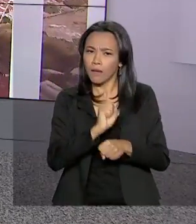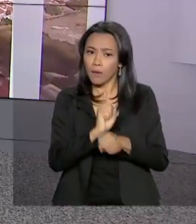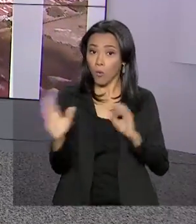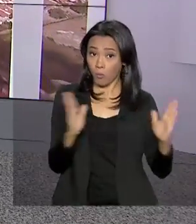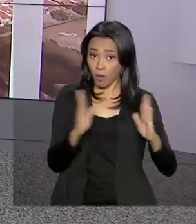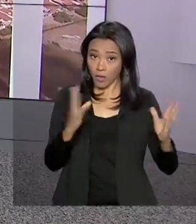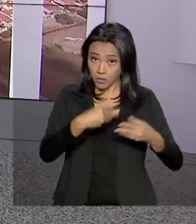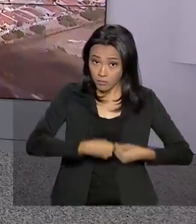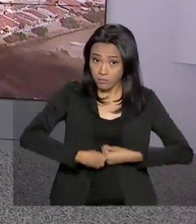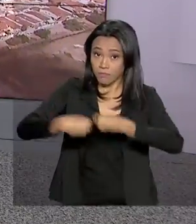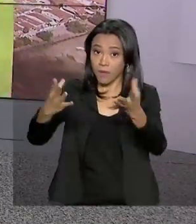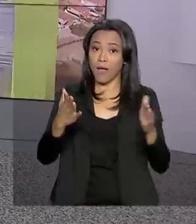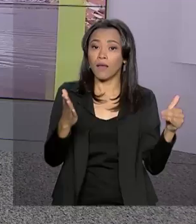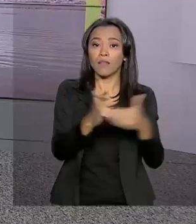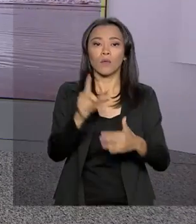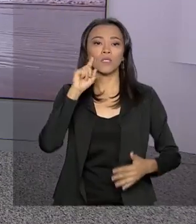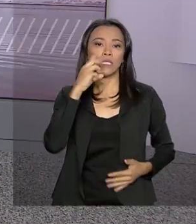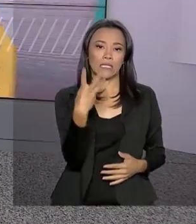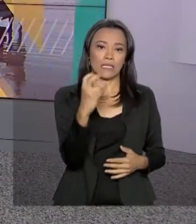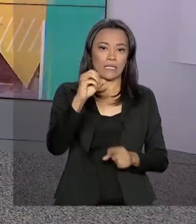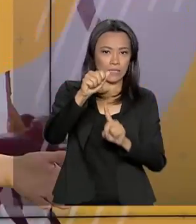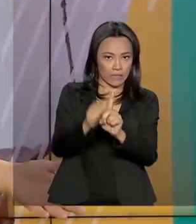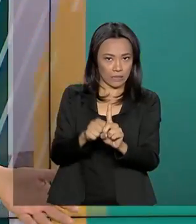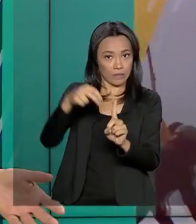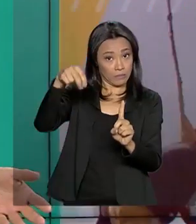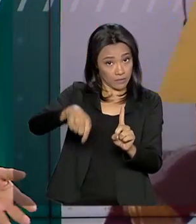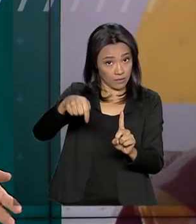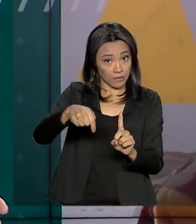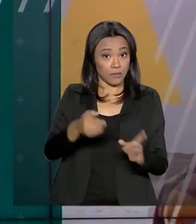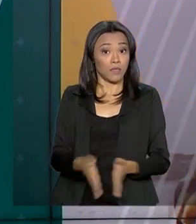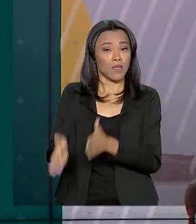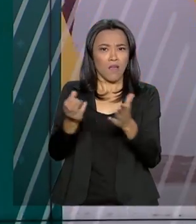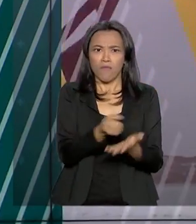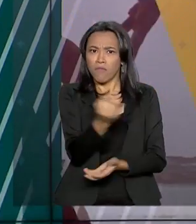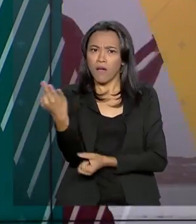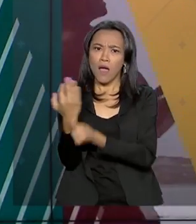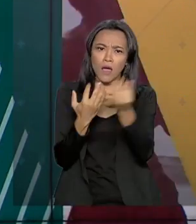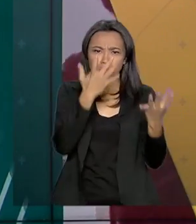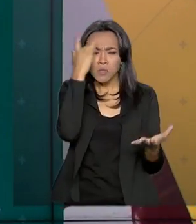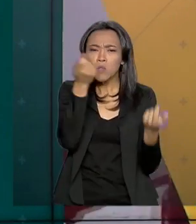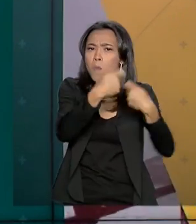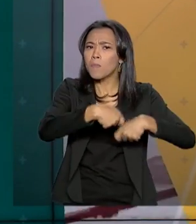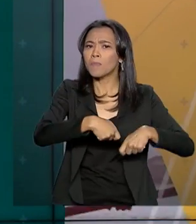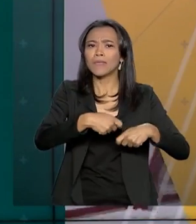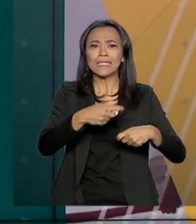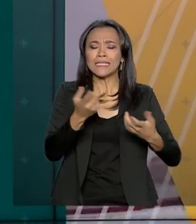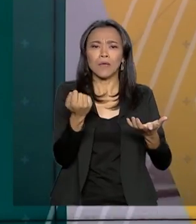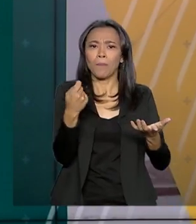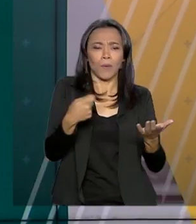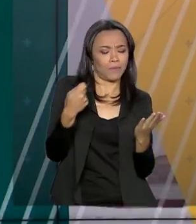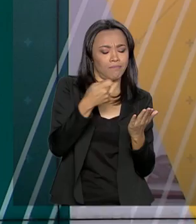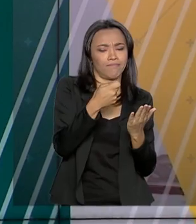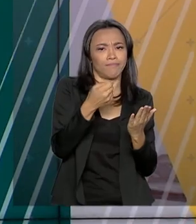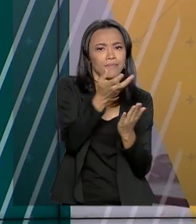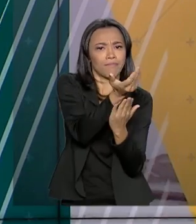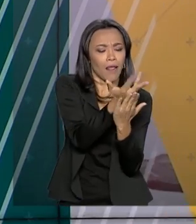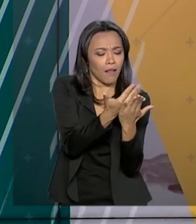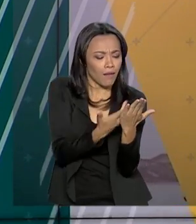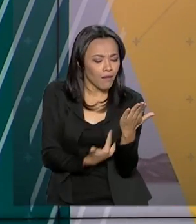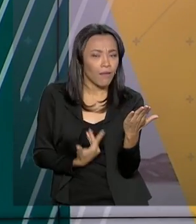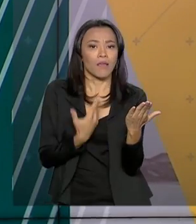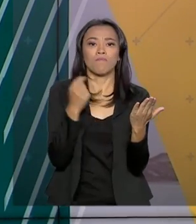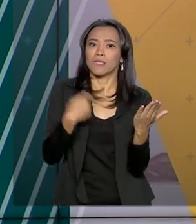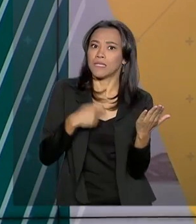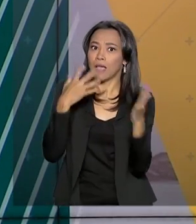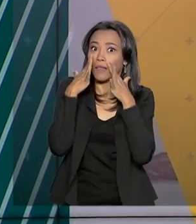prazo para o envio vai até o dia 30 deste mês. Muitos brasileiros são isentos de declarar o imposto, mas é preciso ficar atento e